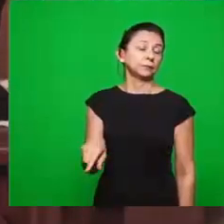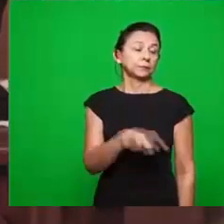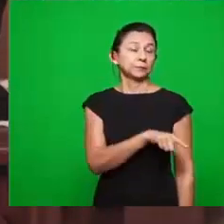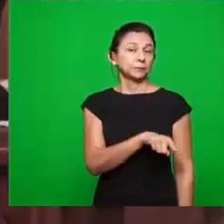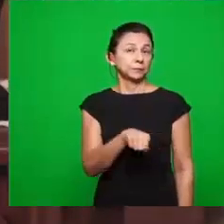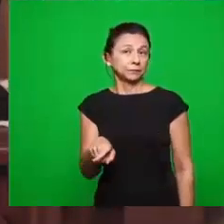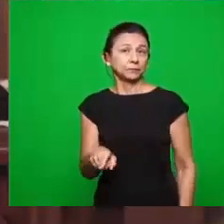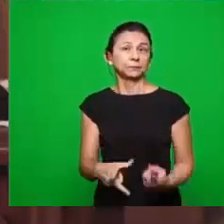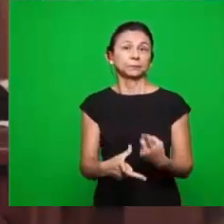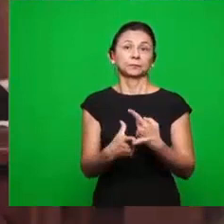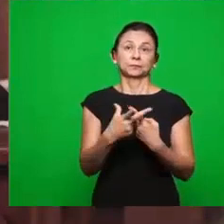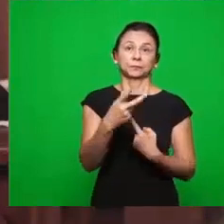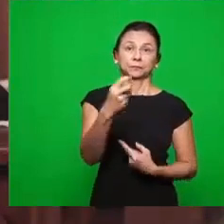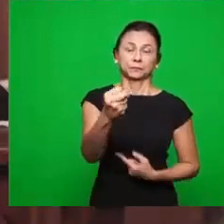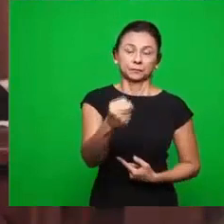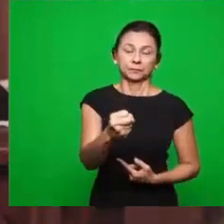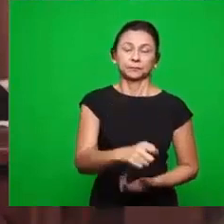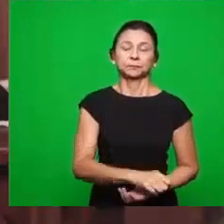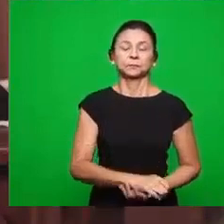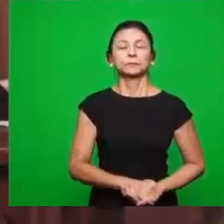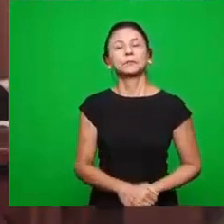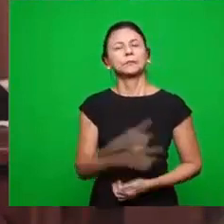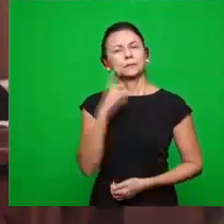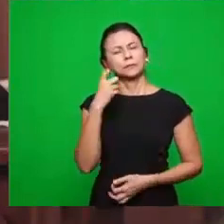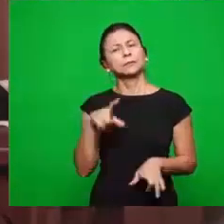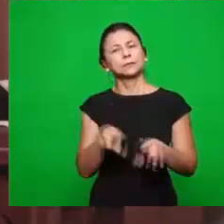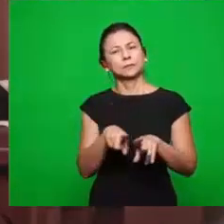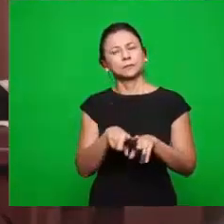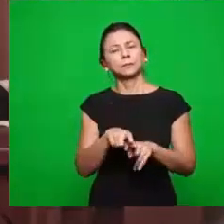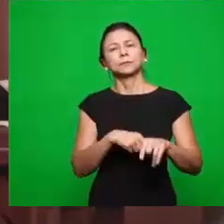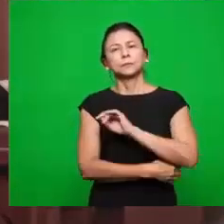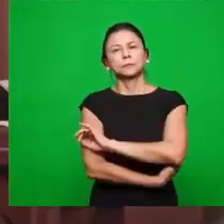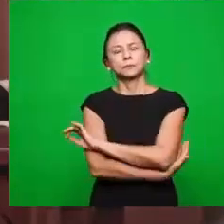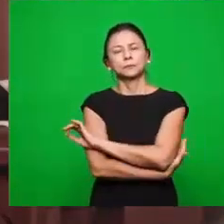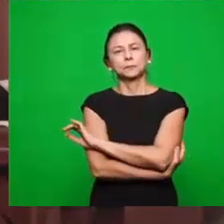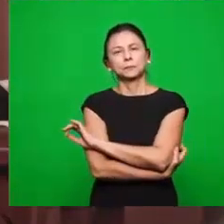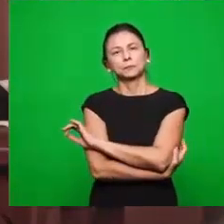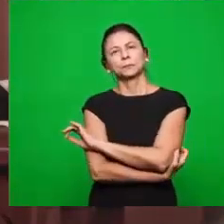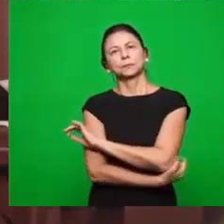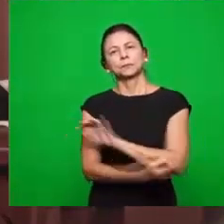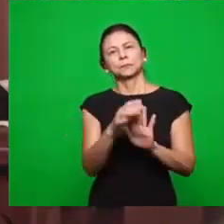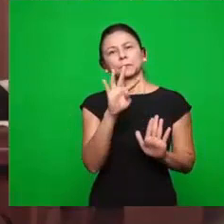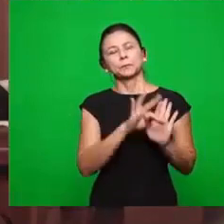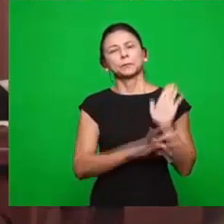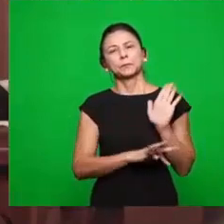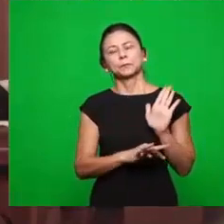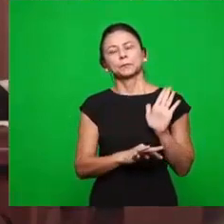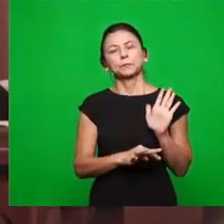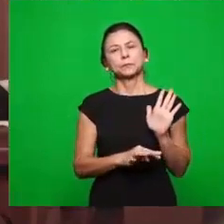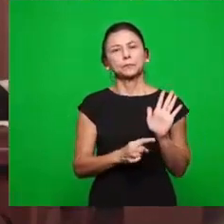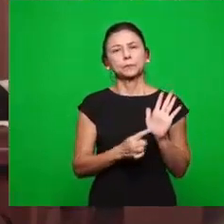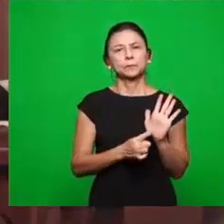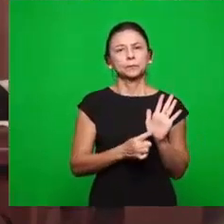detalhes interessantes, que nós podemos também depreender, é daquele texto que